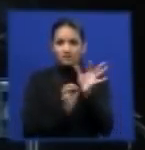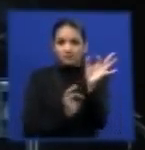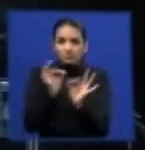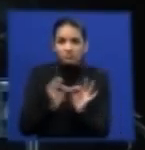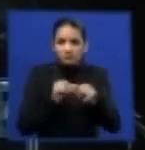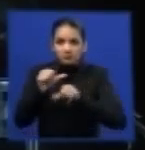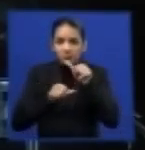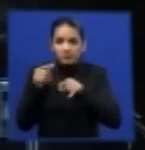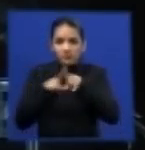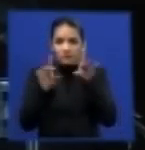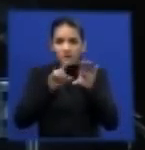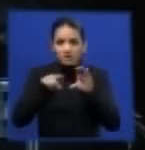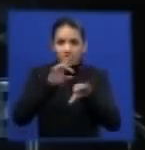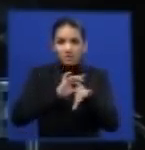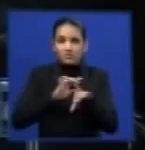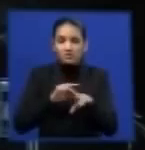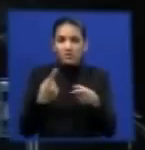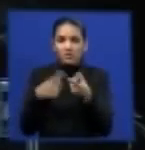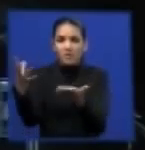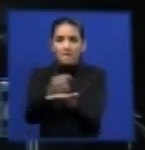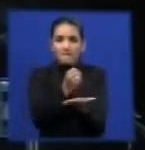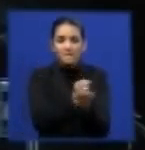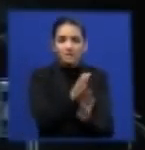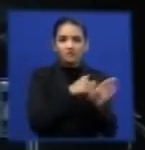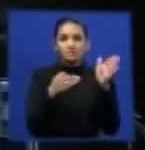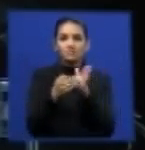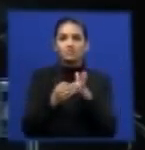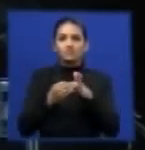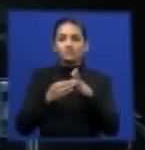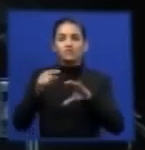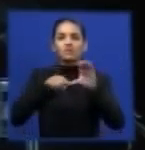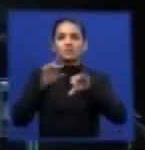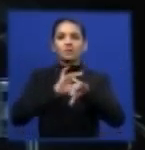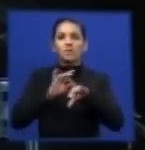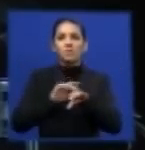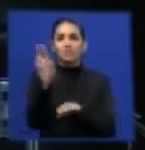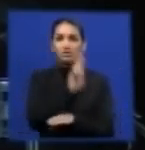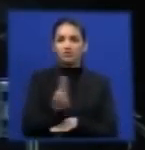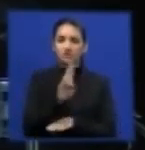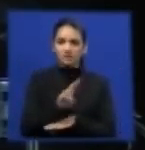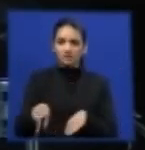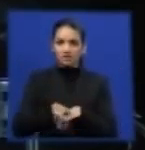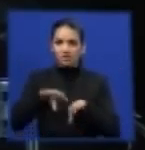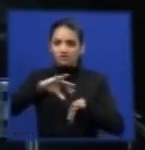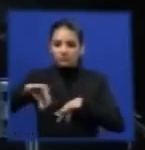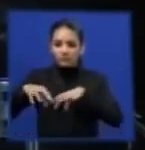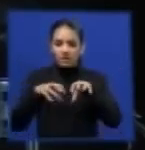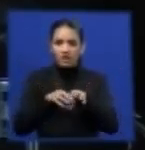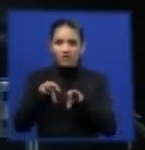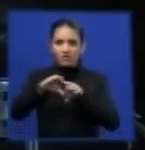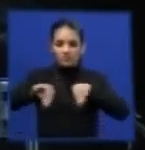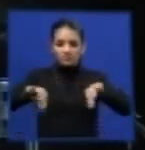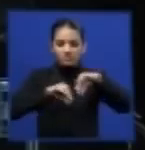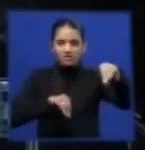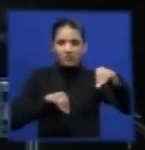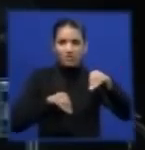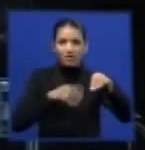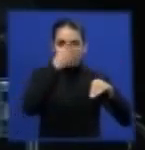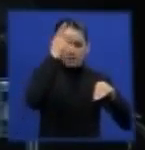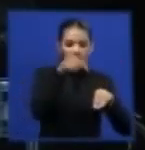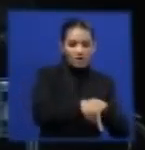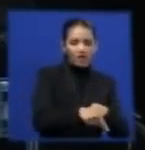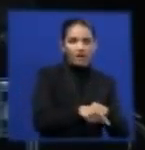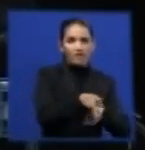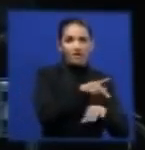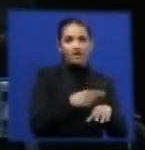eles coletam os pneus usados e separam os pneus para a reforma dos pneus inservíveis. E os pneus